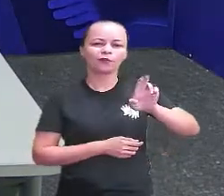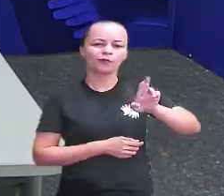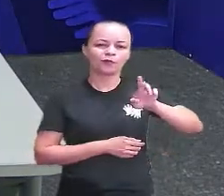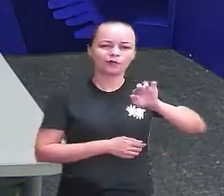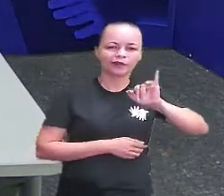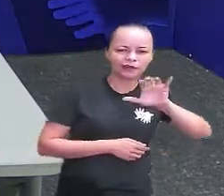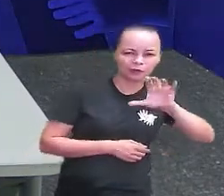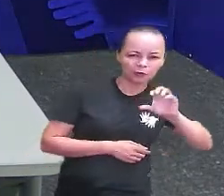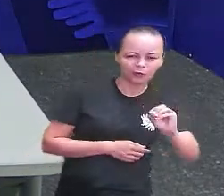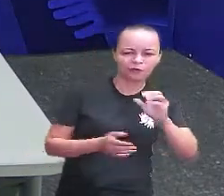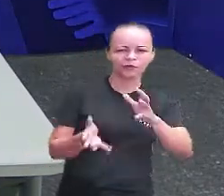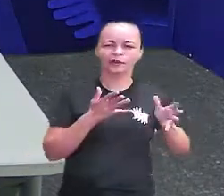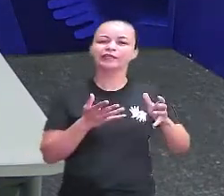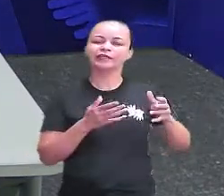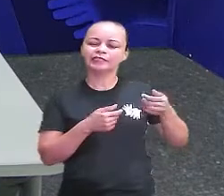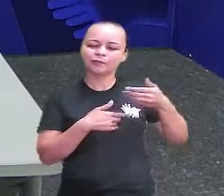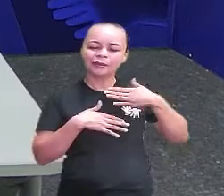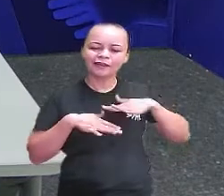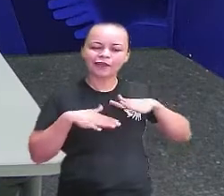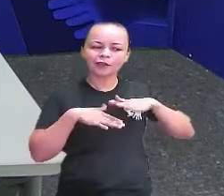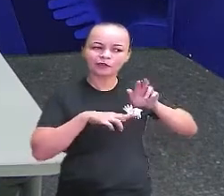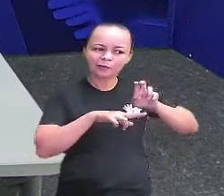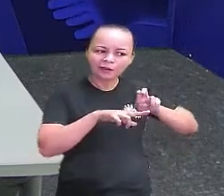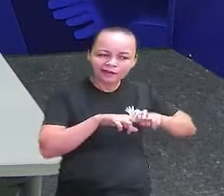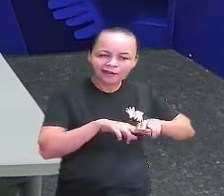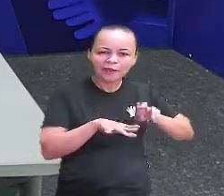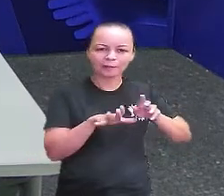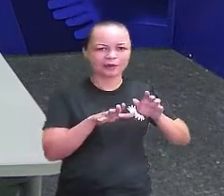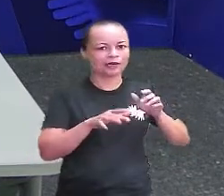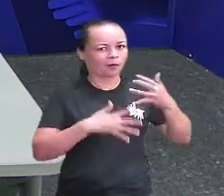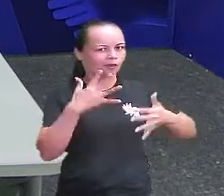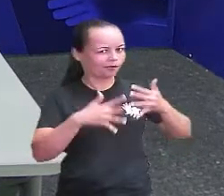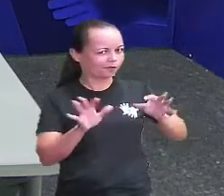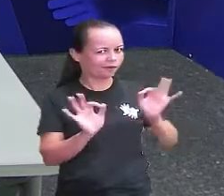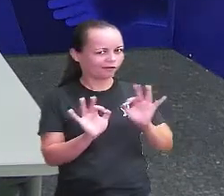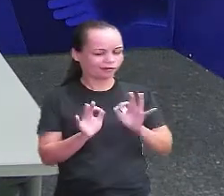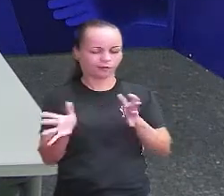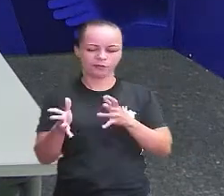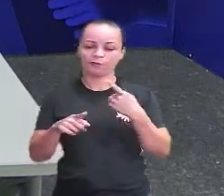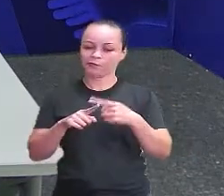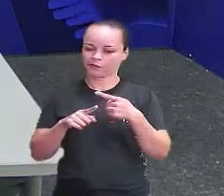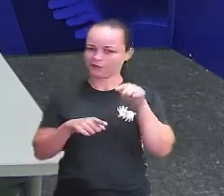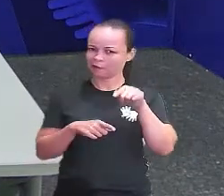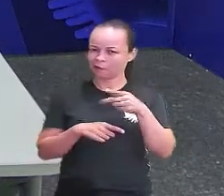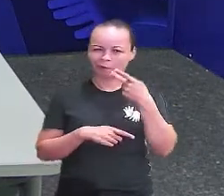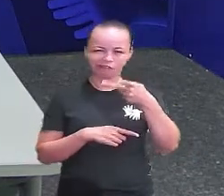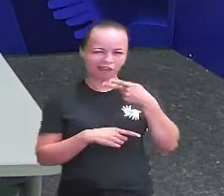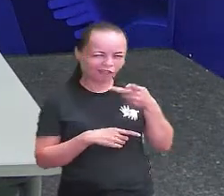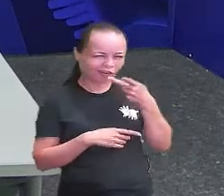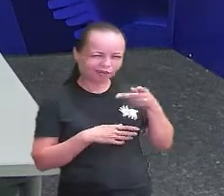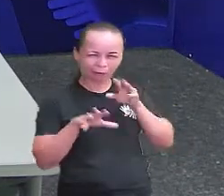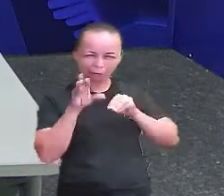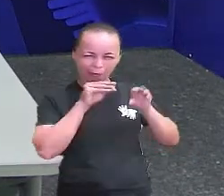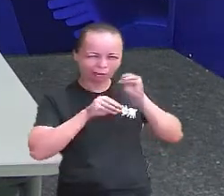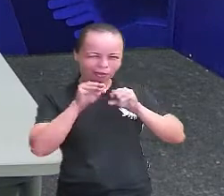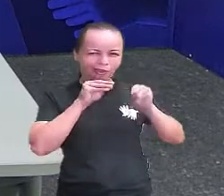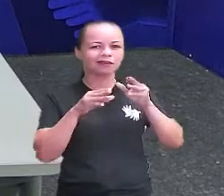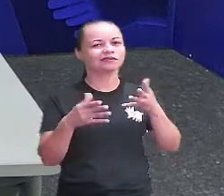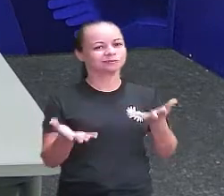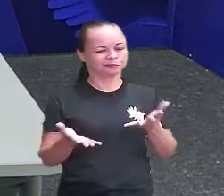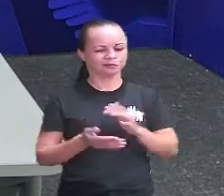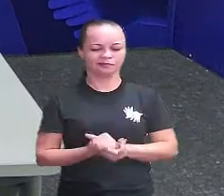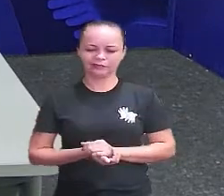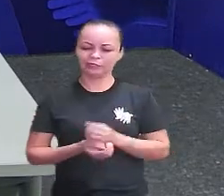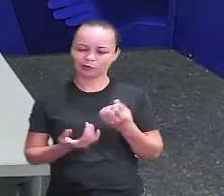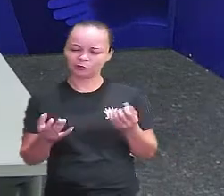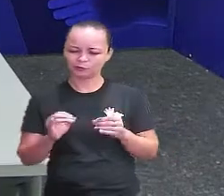Pra não atrapalhar, mas hoje ele veio pra falar um pouquinho, porque ele gosta muito de falar, né? Mas gosta de ouvir também, né Eurico? Tudo bem, Eurico,